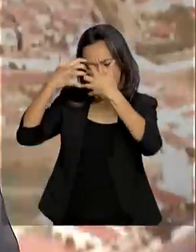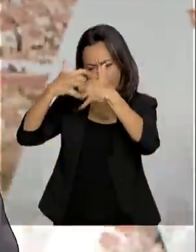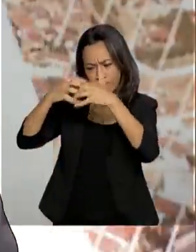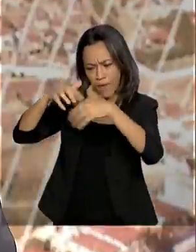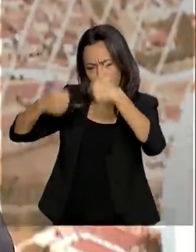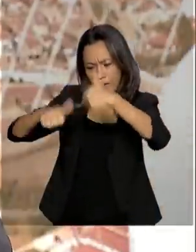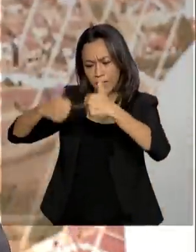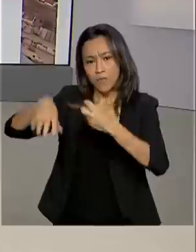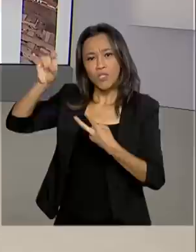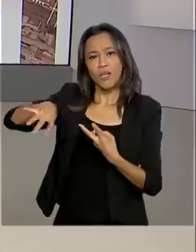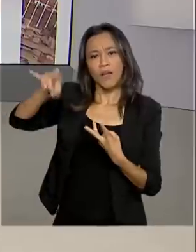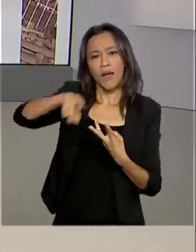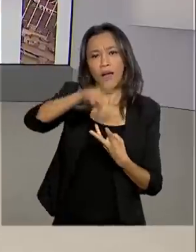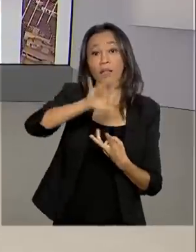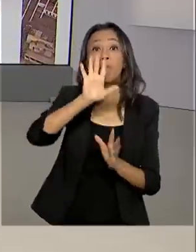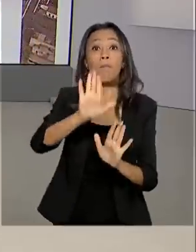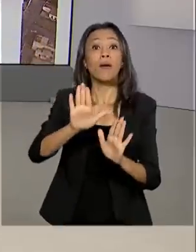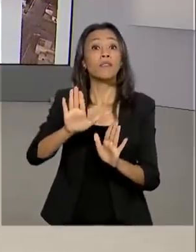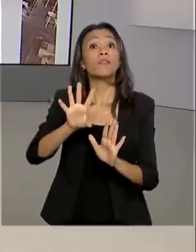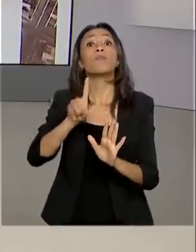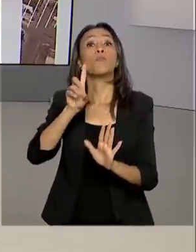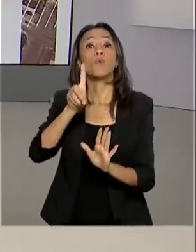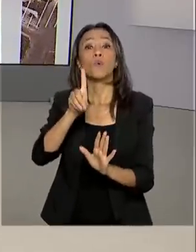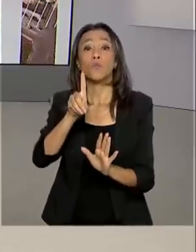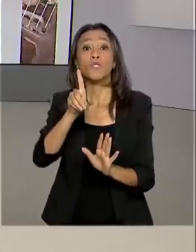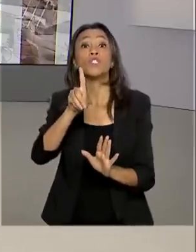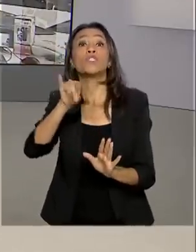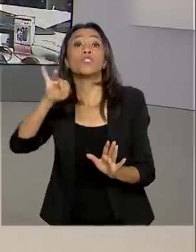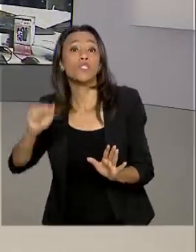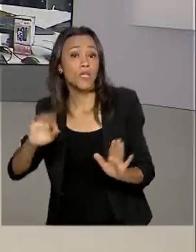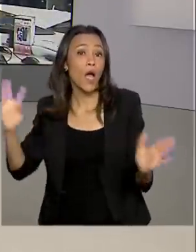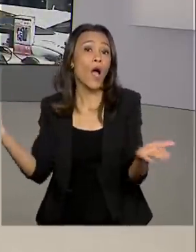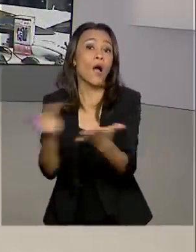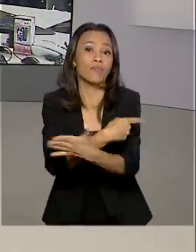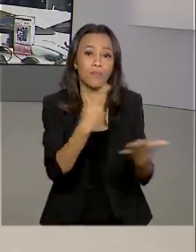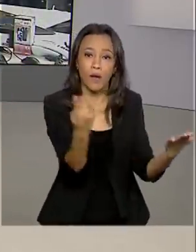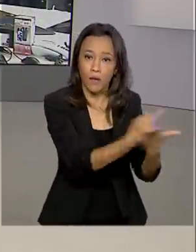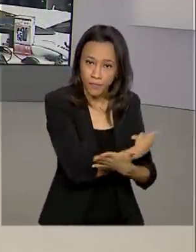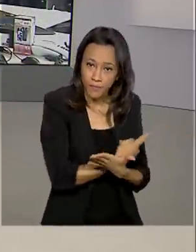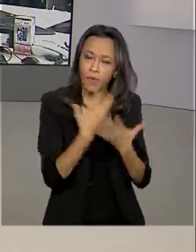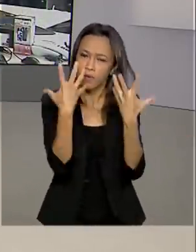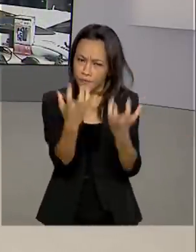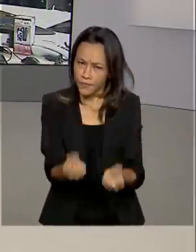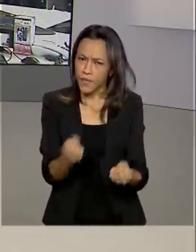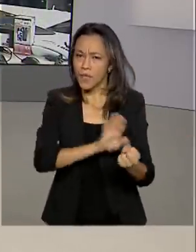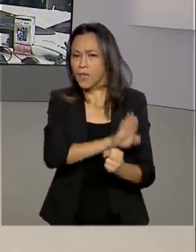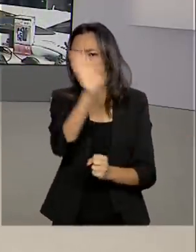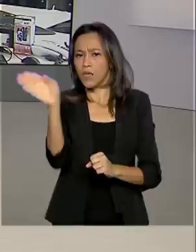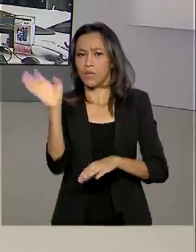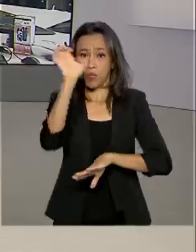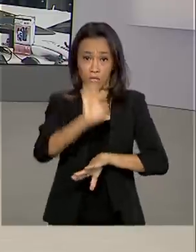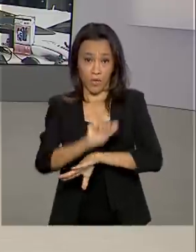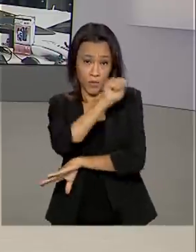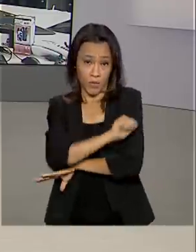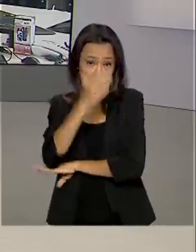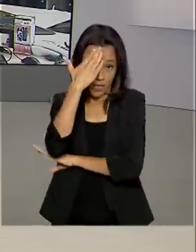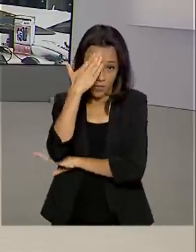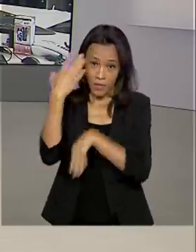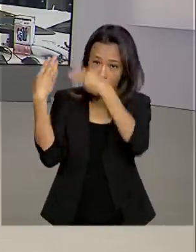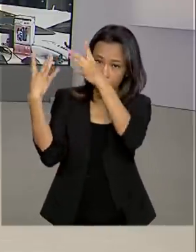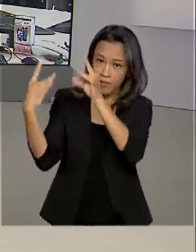data de ocorrência. Vamos saber os detalhes então com o repórter Paulo Garritano, direto do Rio de Janeiro. Oi, Paulo, bom dia.